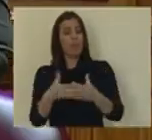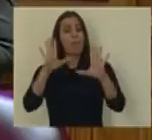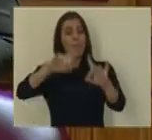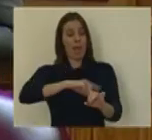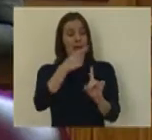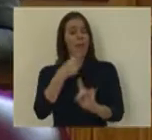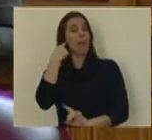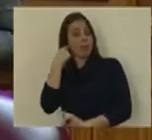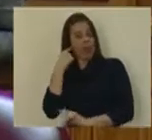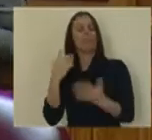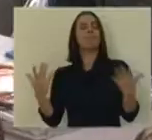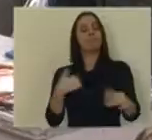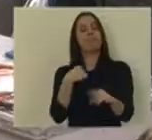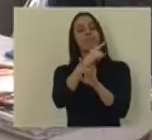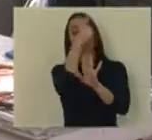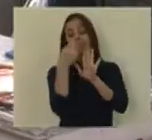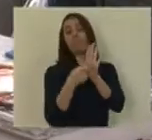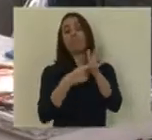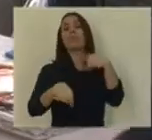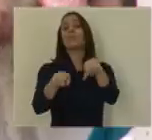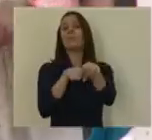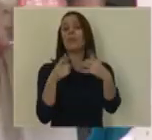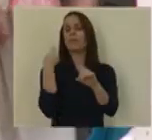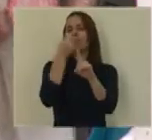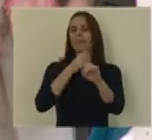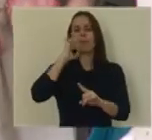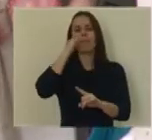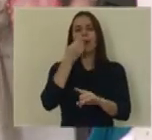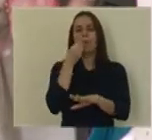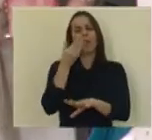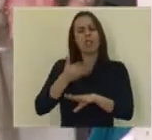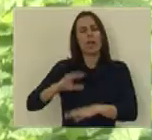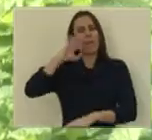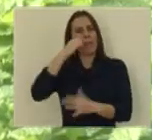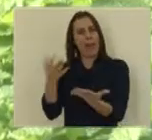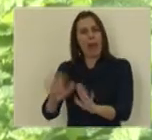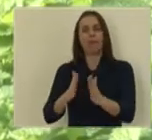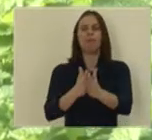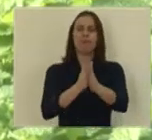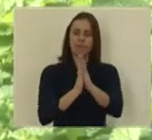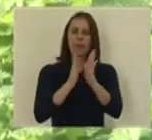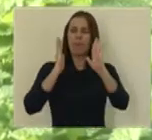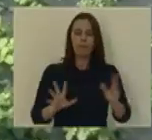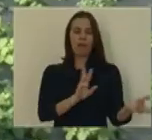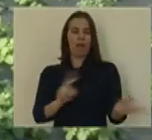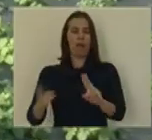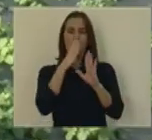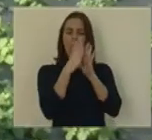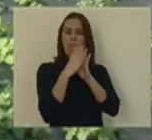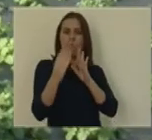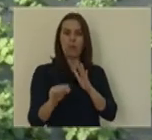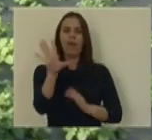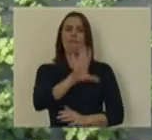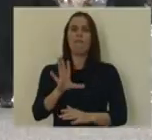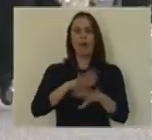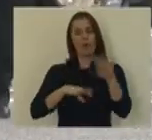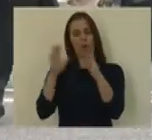neste ano que passou, colocamos também na agenda política o combate ao desperdício alimentar, apelando à necessidade de alterar modelos e